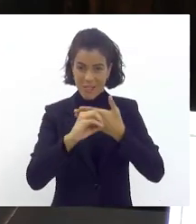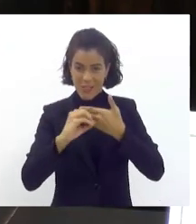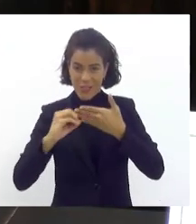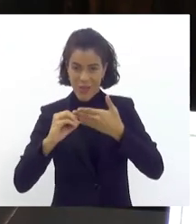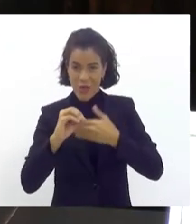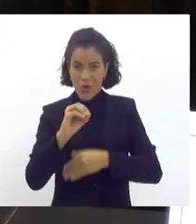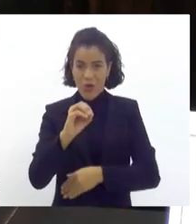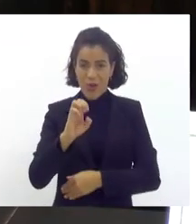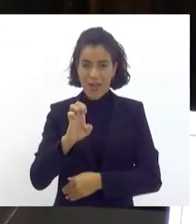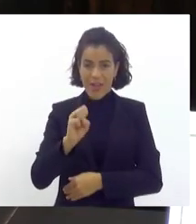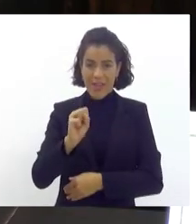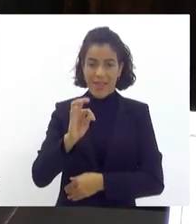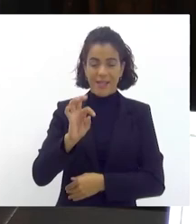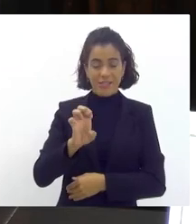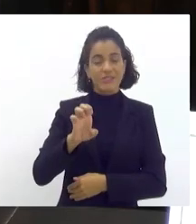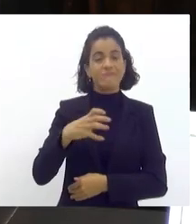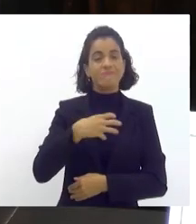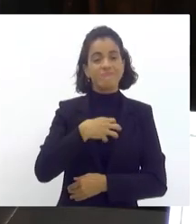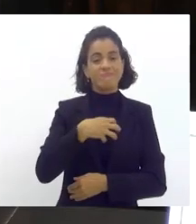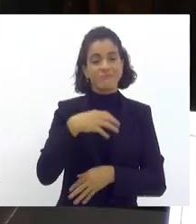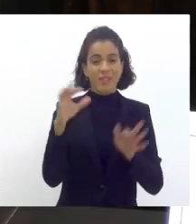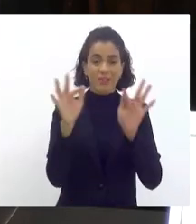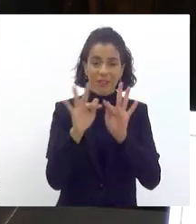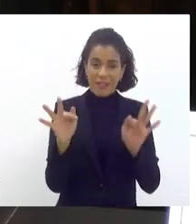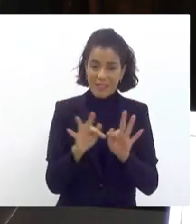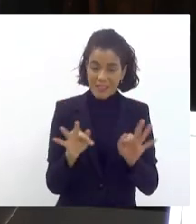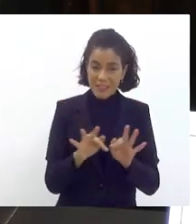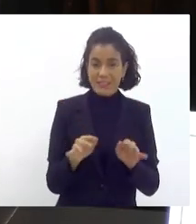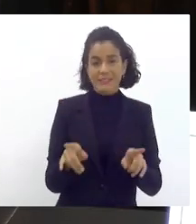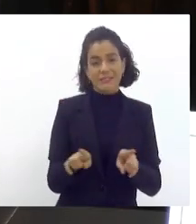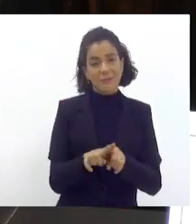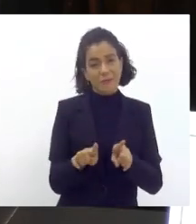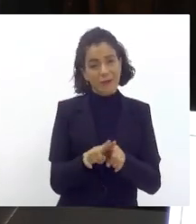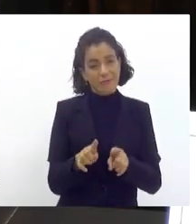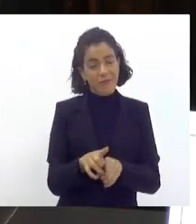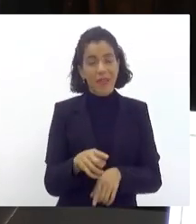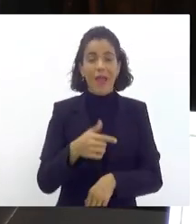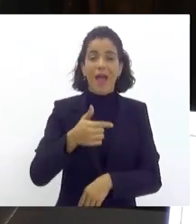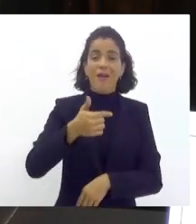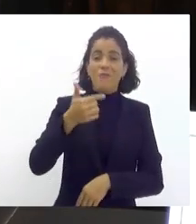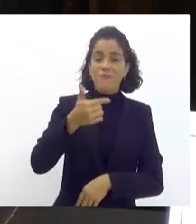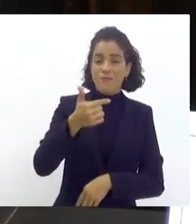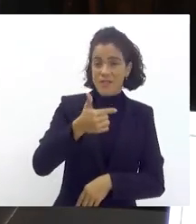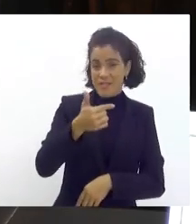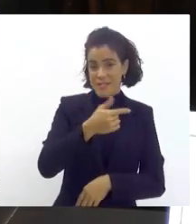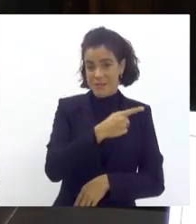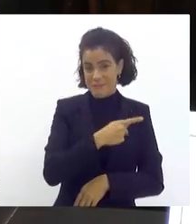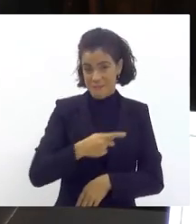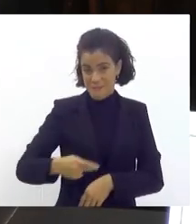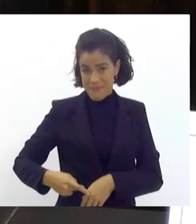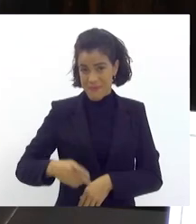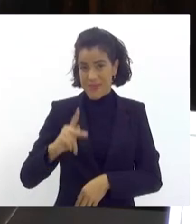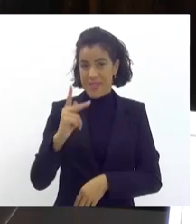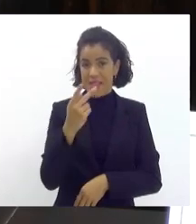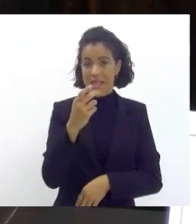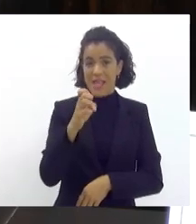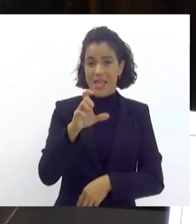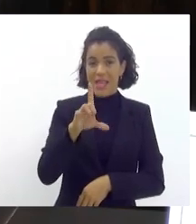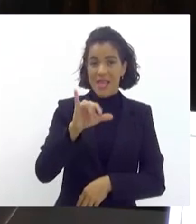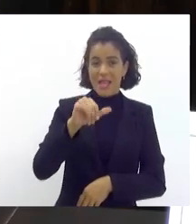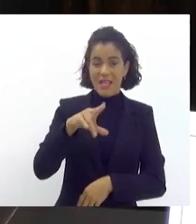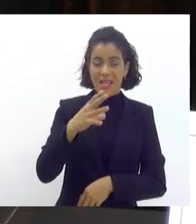muito feliz de ter hoje aqui o vice-presidente da Alieza o Elinho o presidente